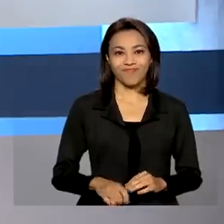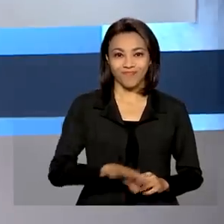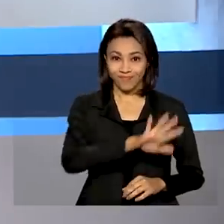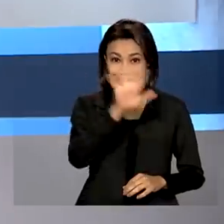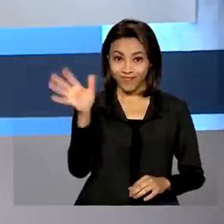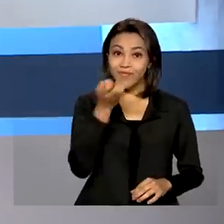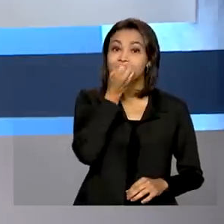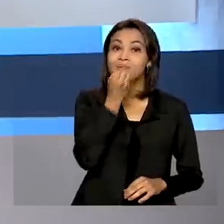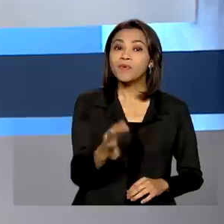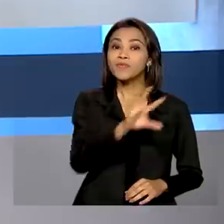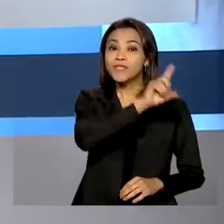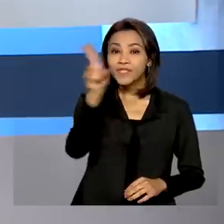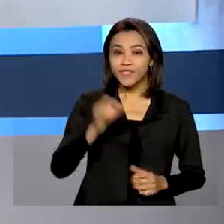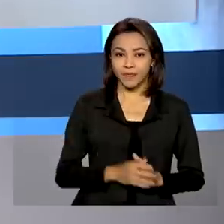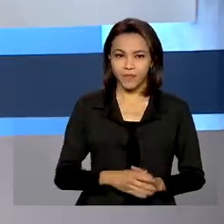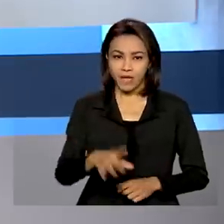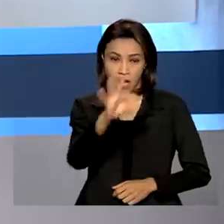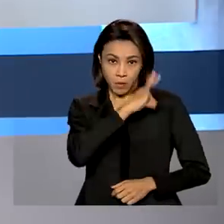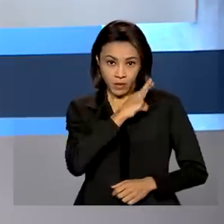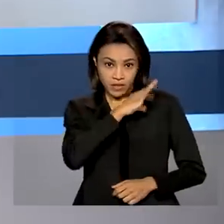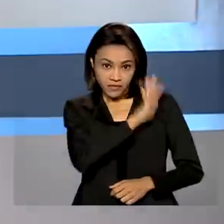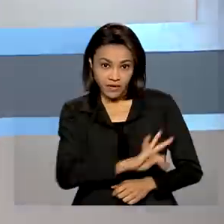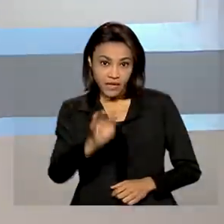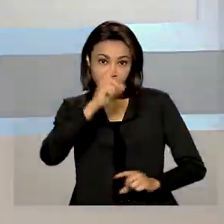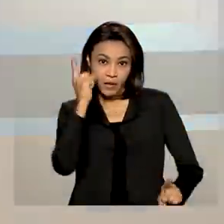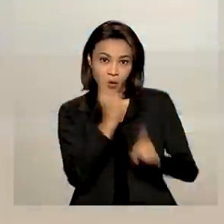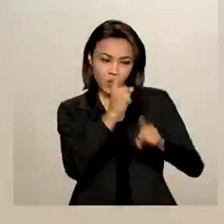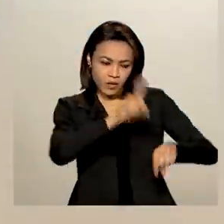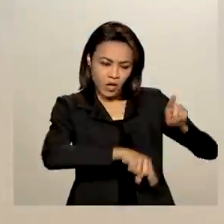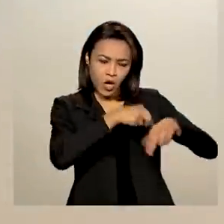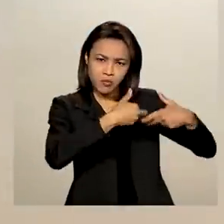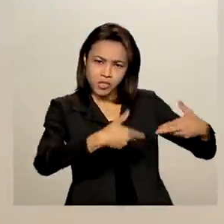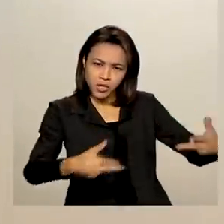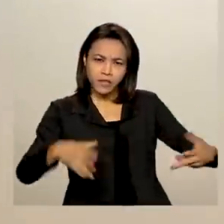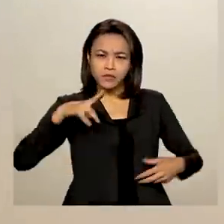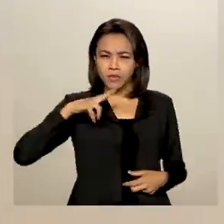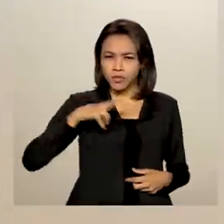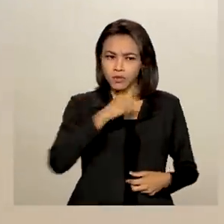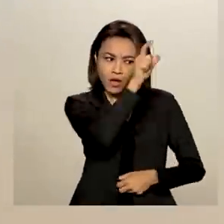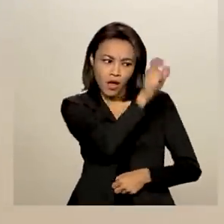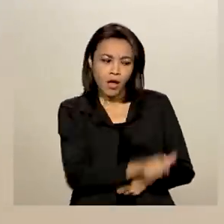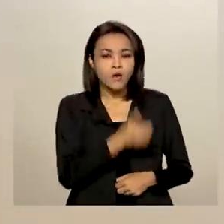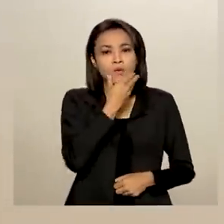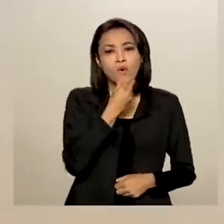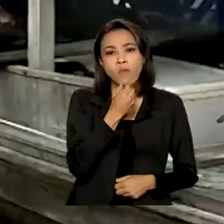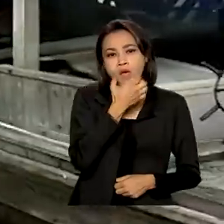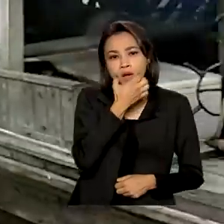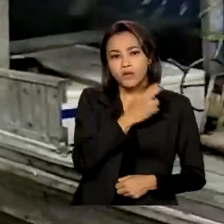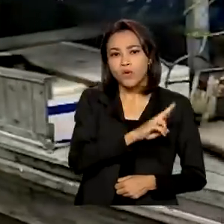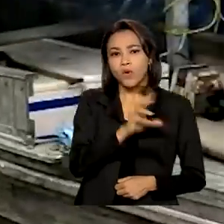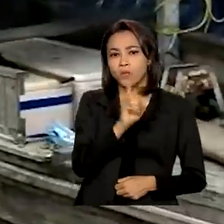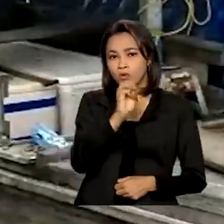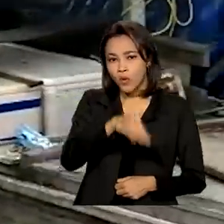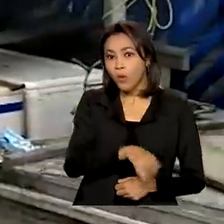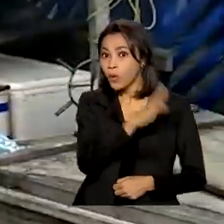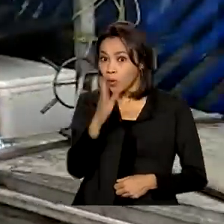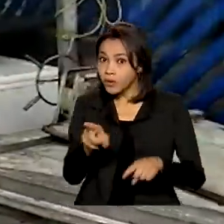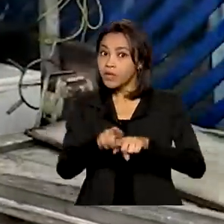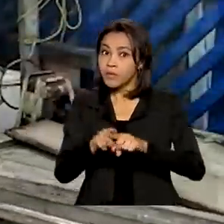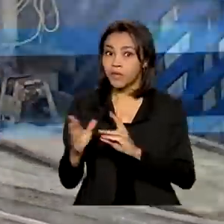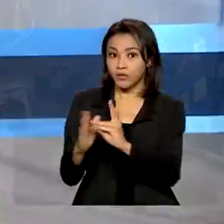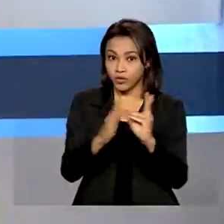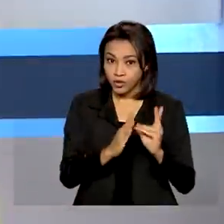Olá, bom dia. Polícia Federal encontra objetos pessoais do inglês Dom Philips e do indigenista Bruno